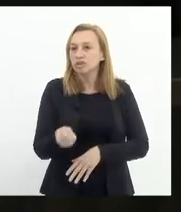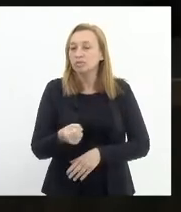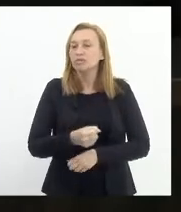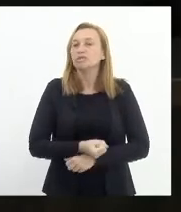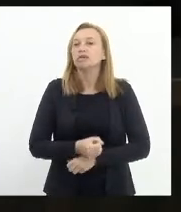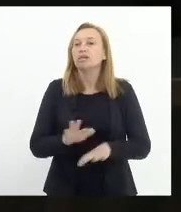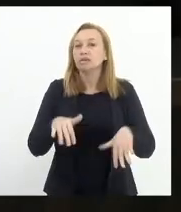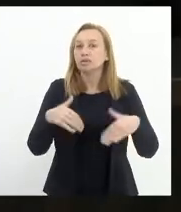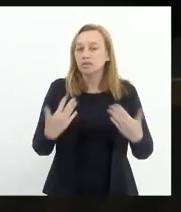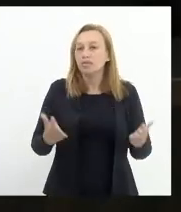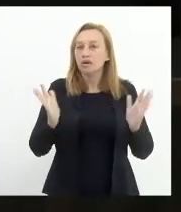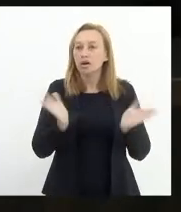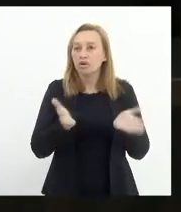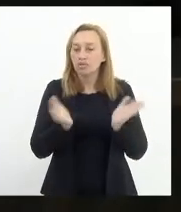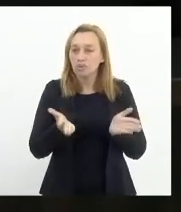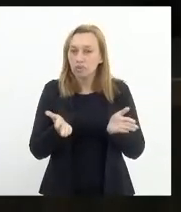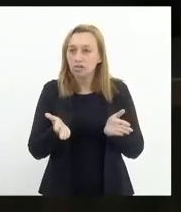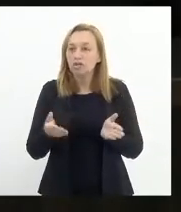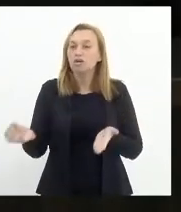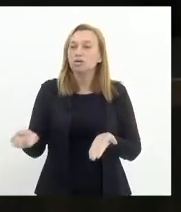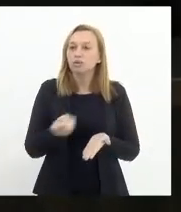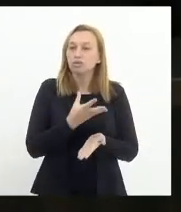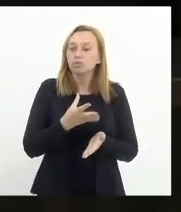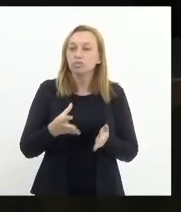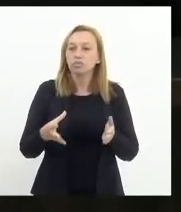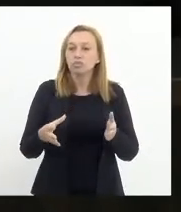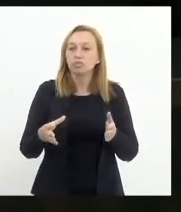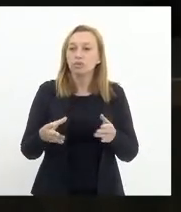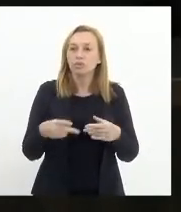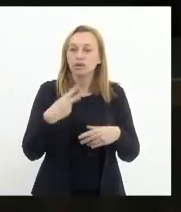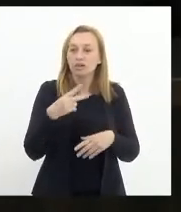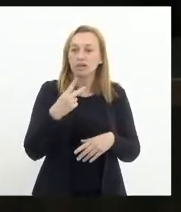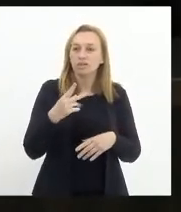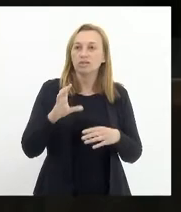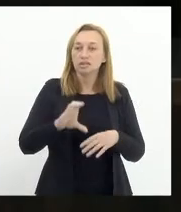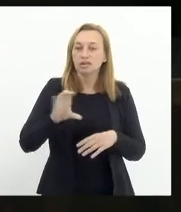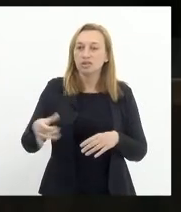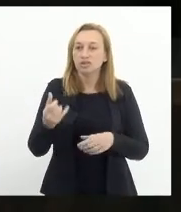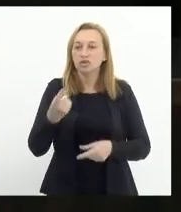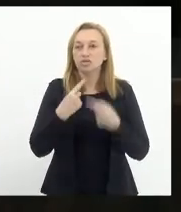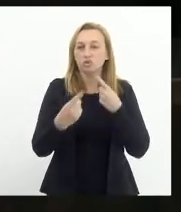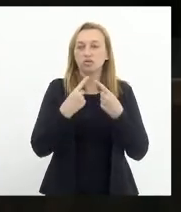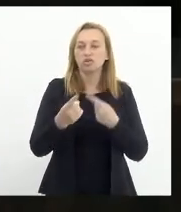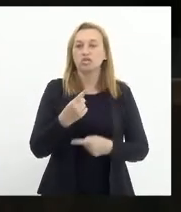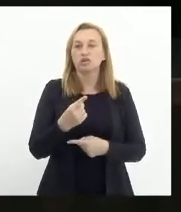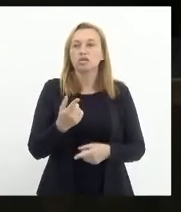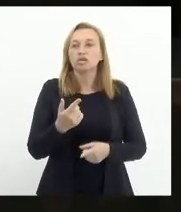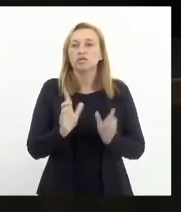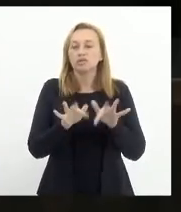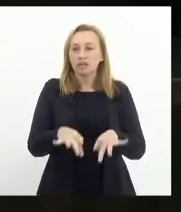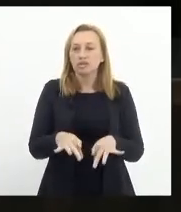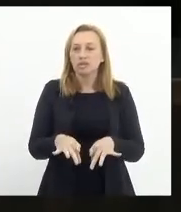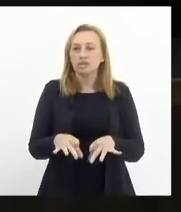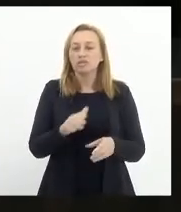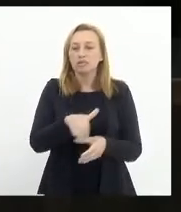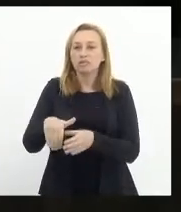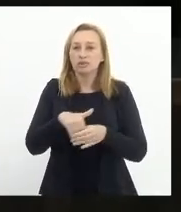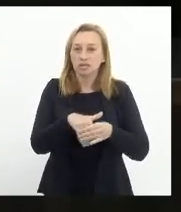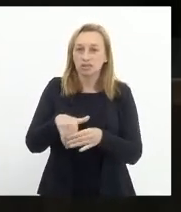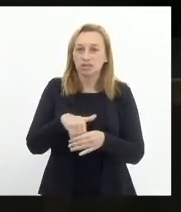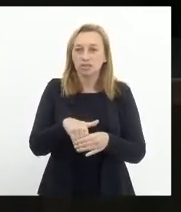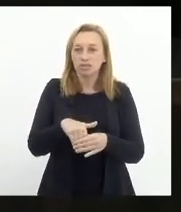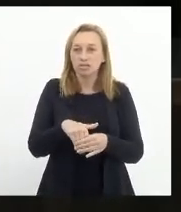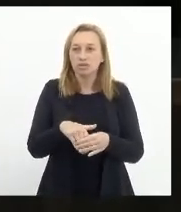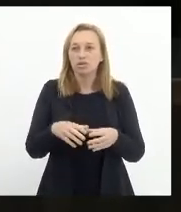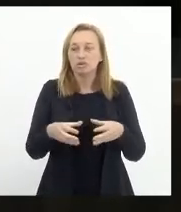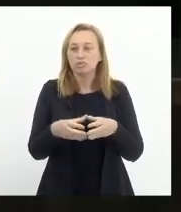Então, agora, com o novo parecer da CCJ, em discussão. Não havendo que queira discutir, encerrada a discussão. Em votação, parecer da